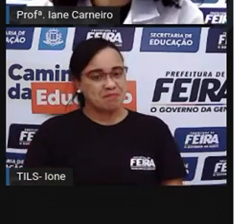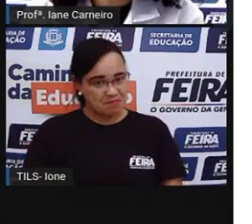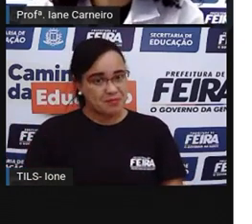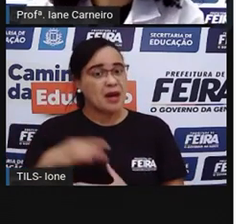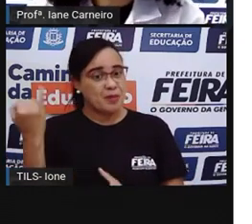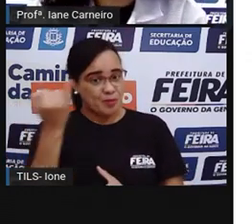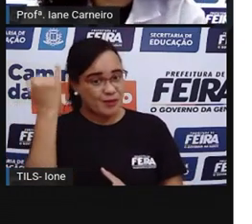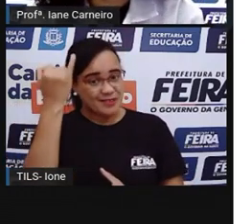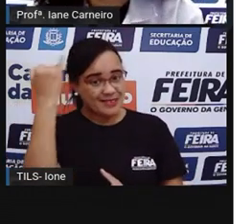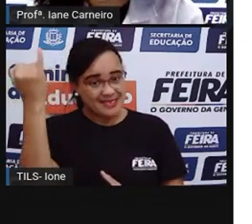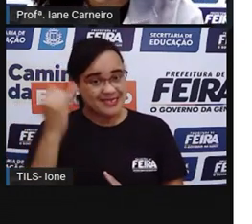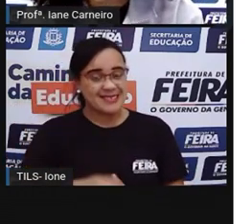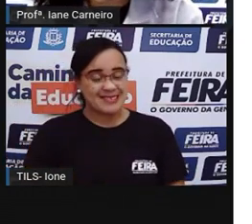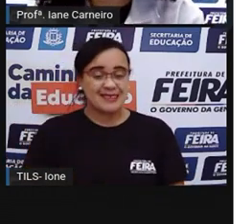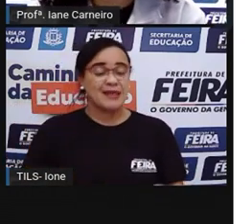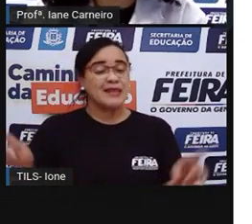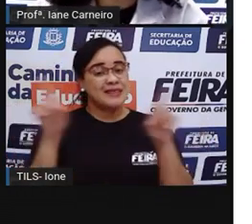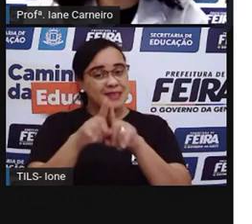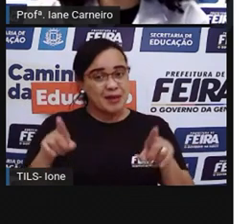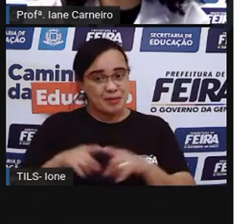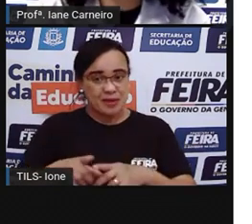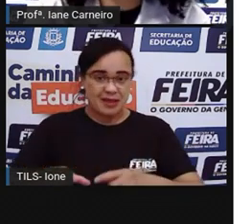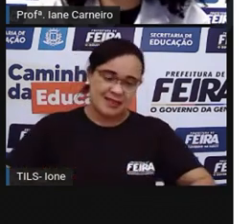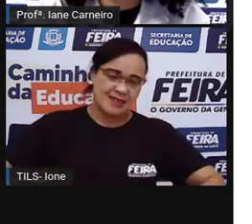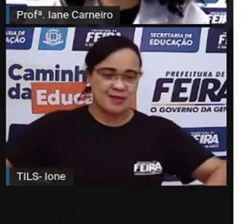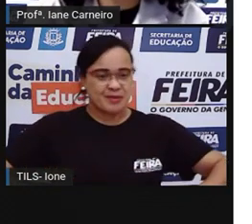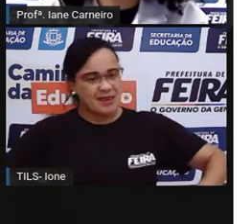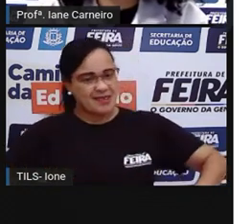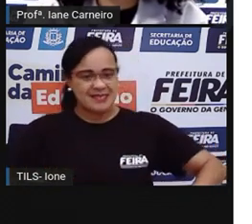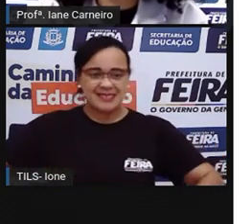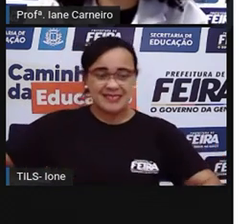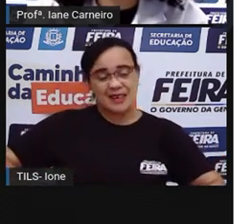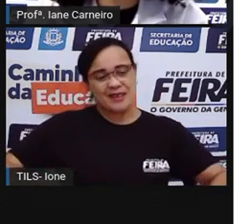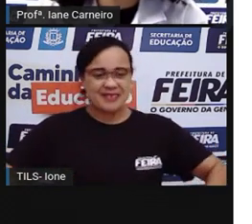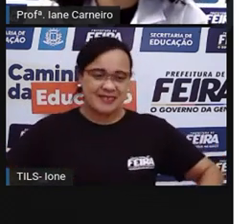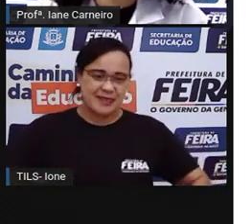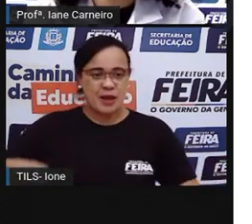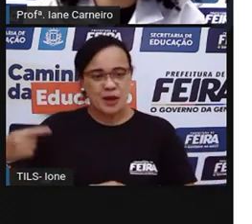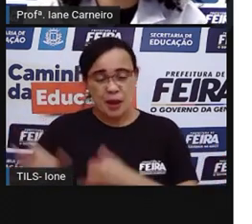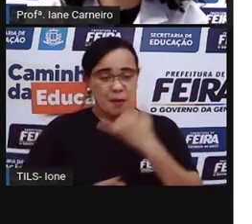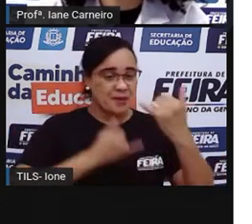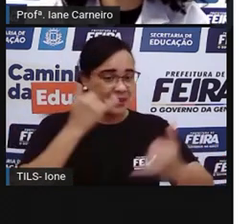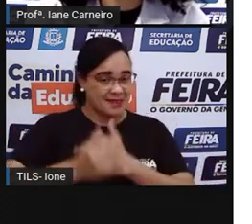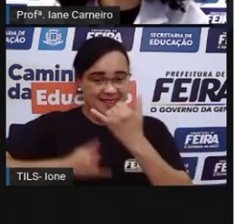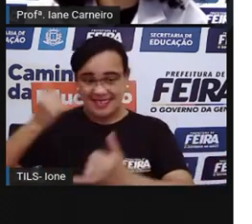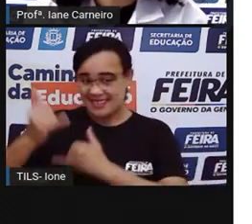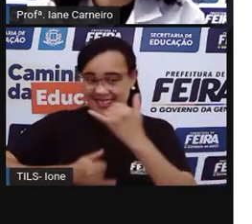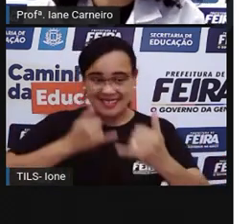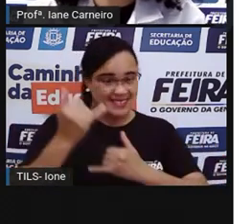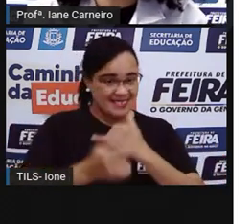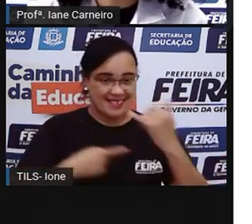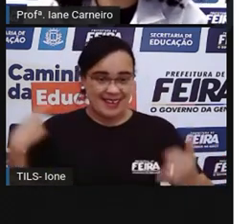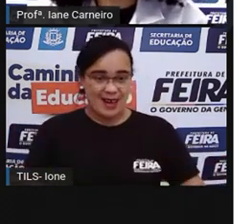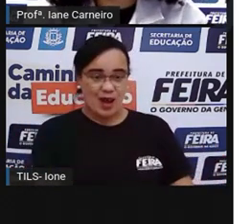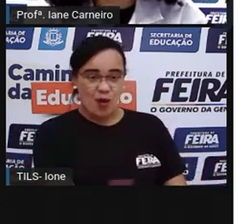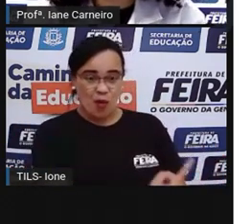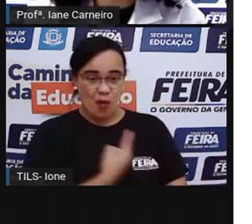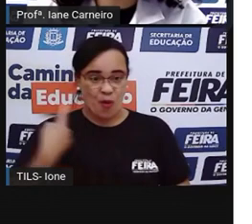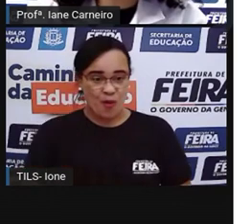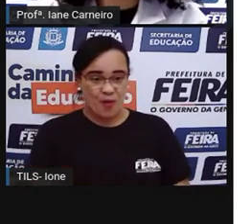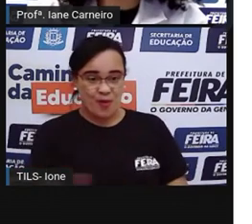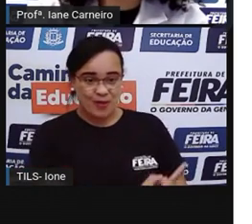Também tem as brincadeiras de roda, que a Pro contou com vocês aqui a música, né? Das cirandinhas. Que a gente pode